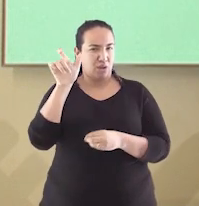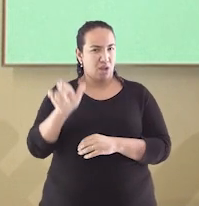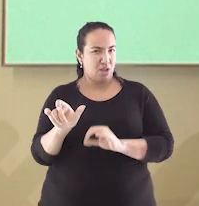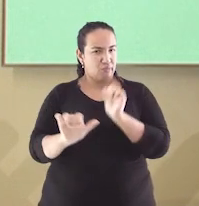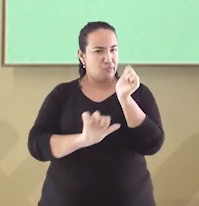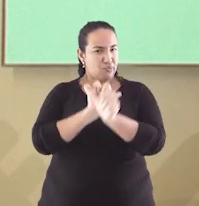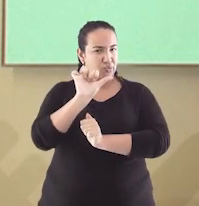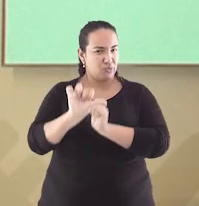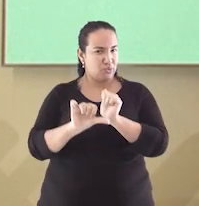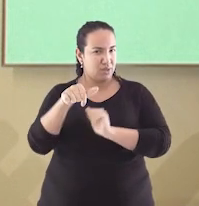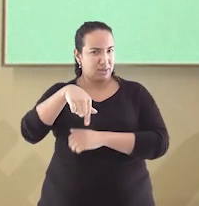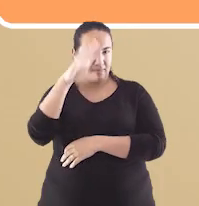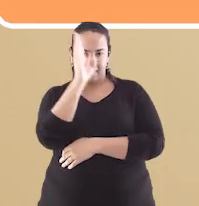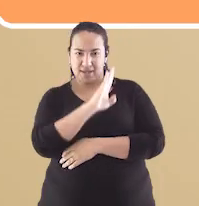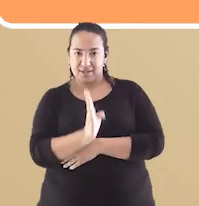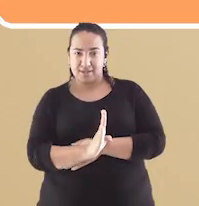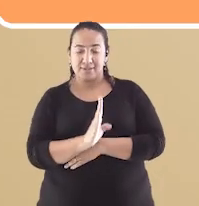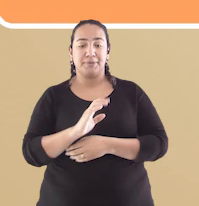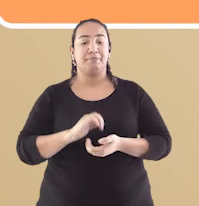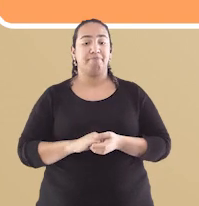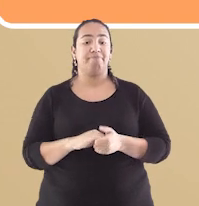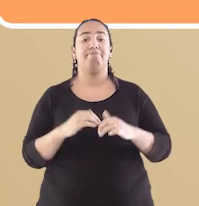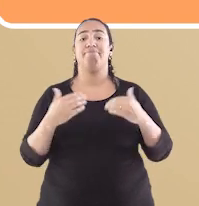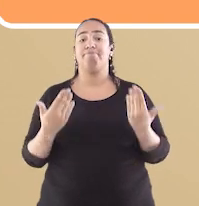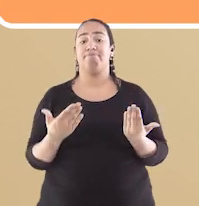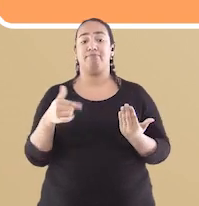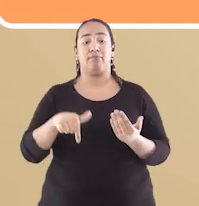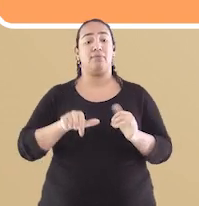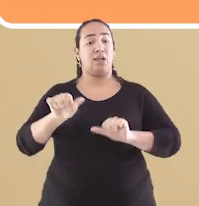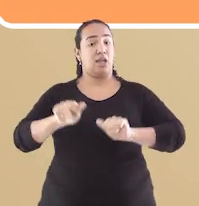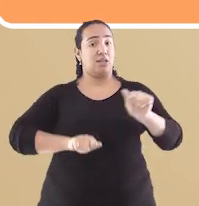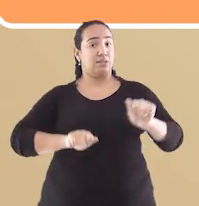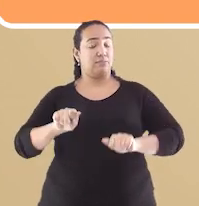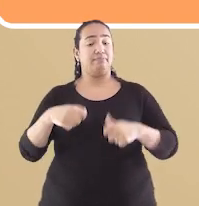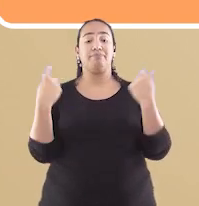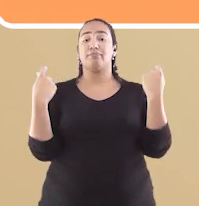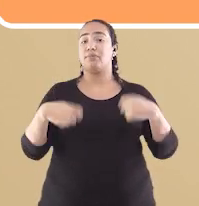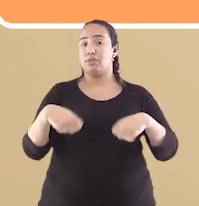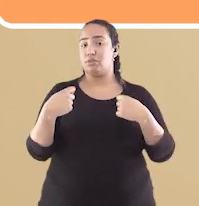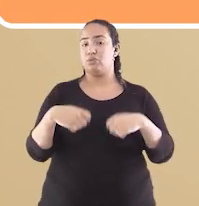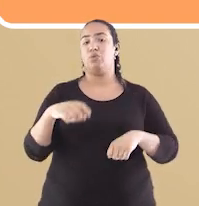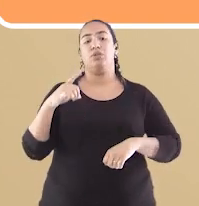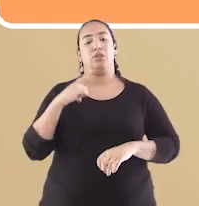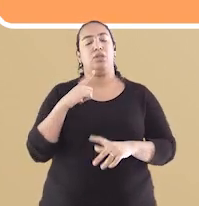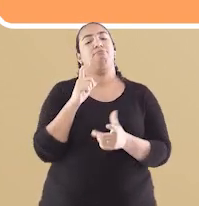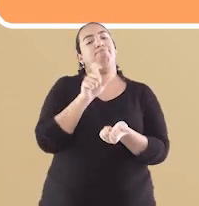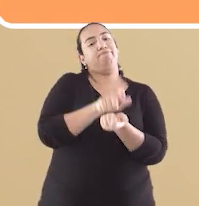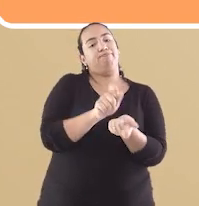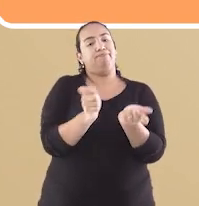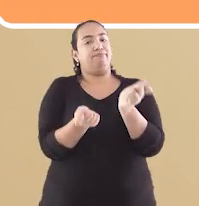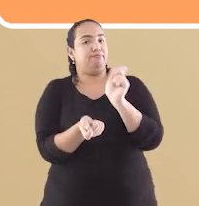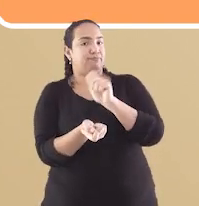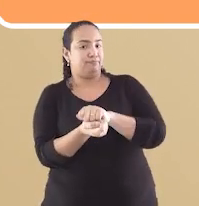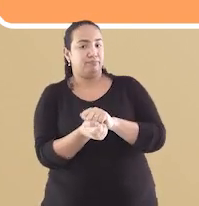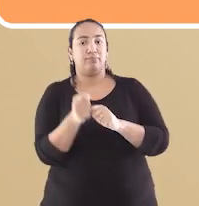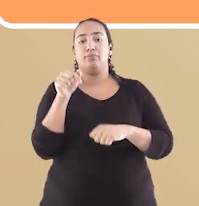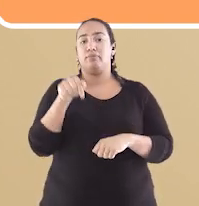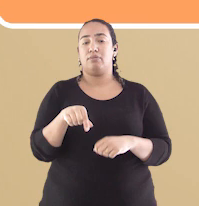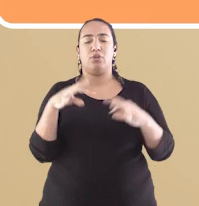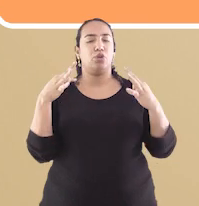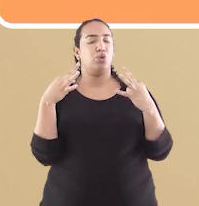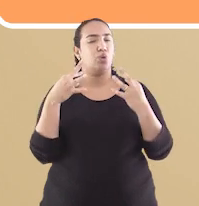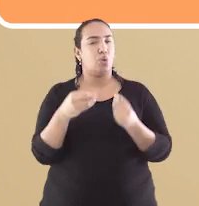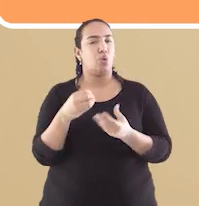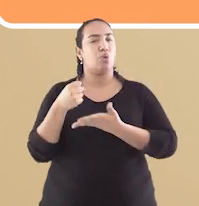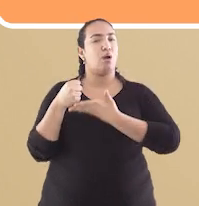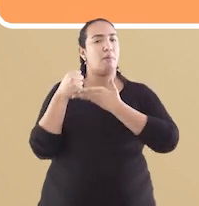enquanto esteve aqui no Brasil? Na parte administrativa, foi necessário fazer algumas adaptações para receber todo